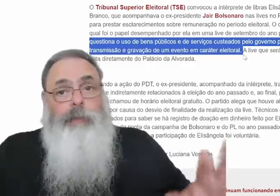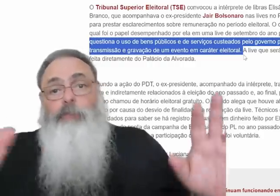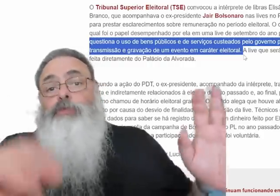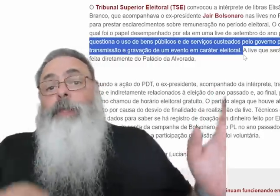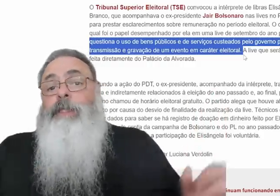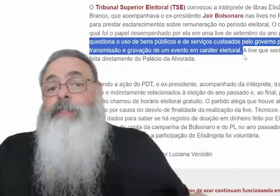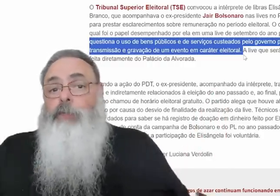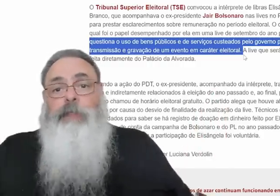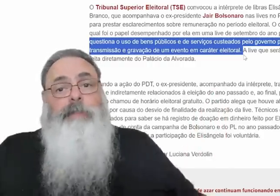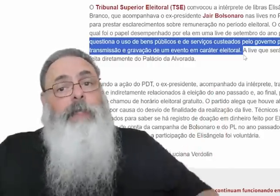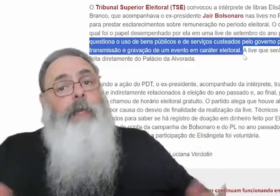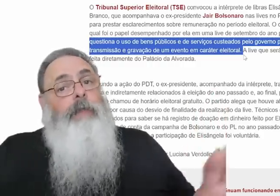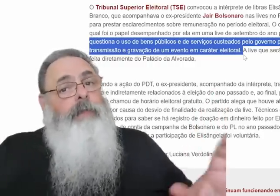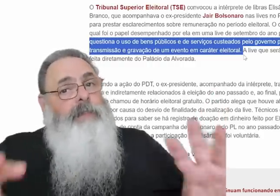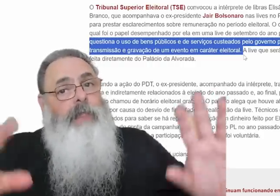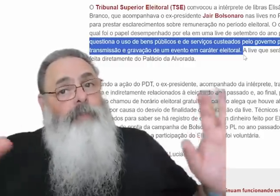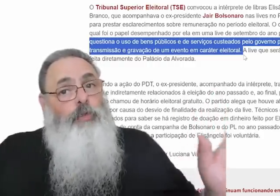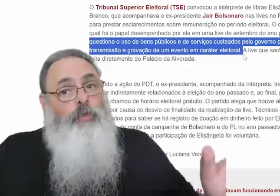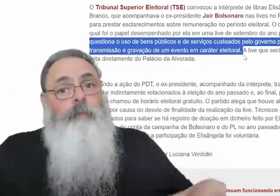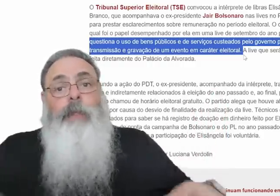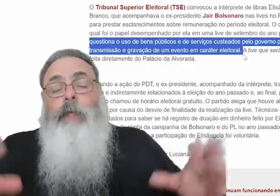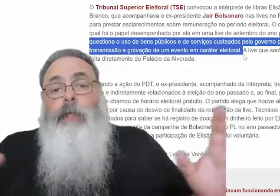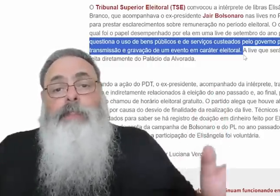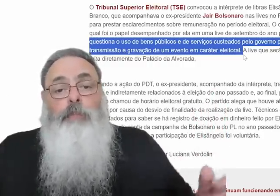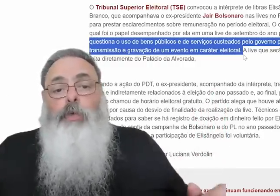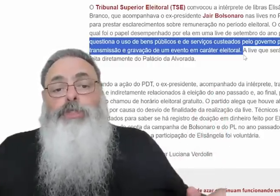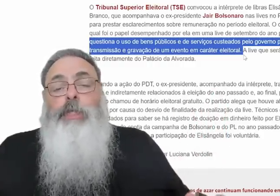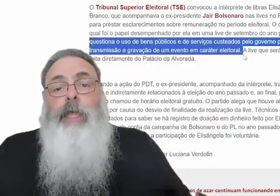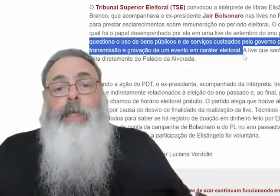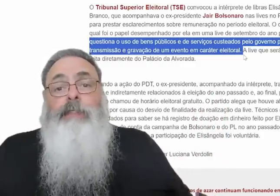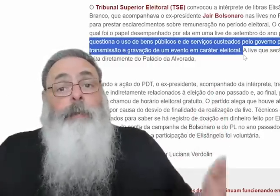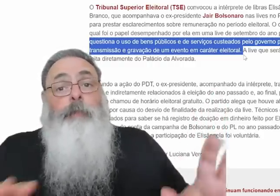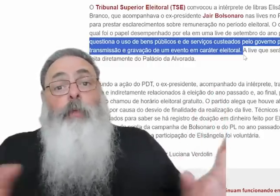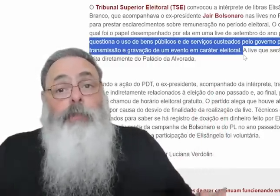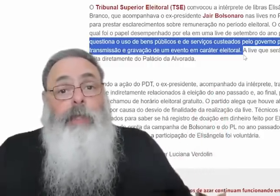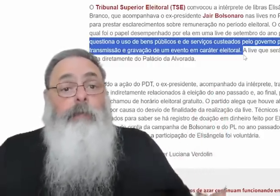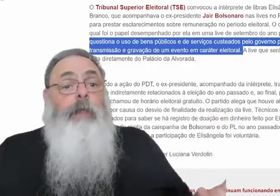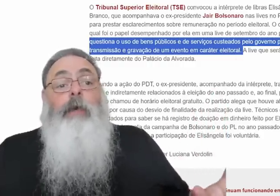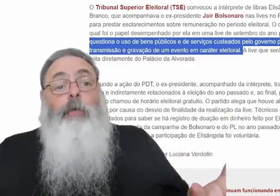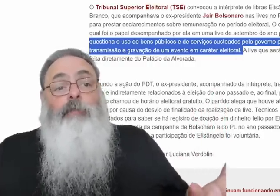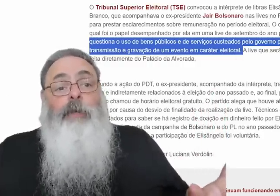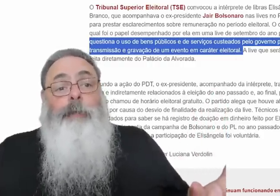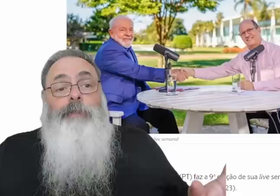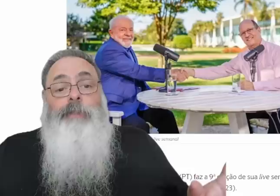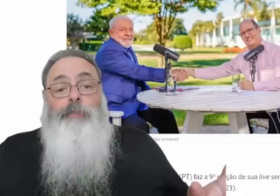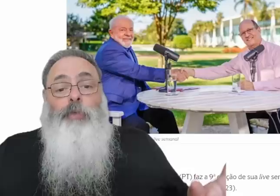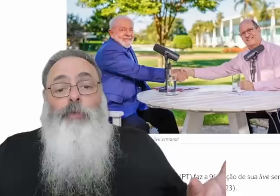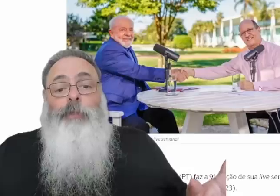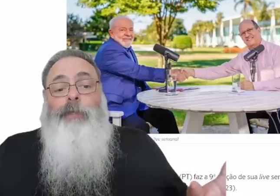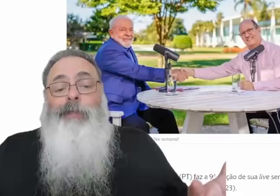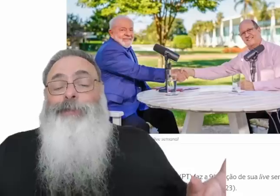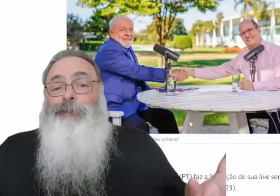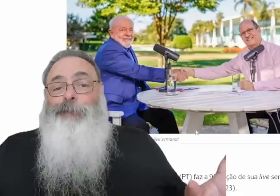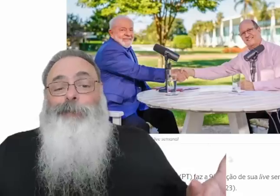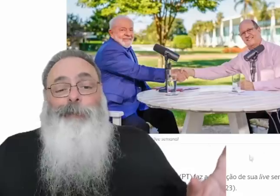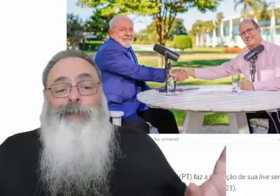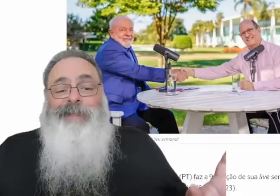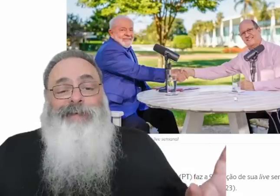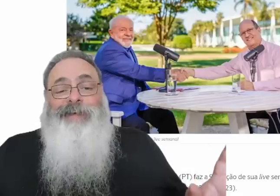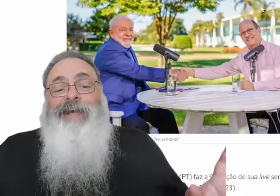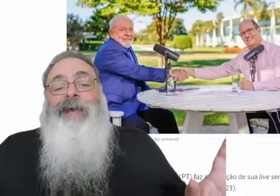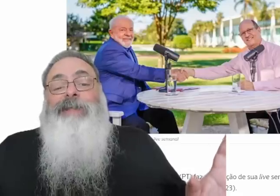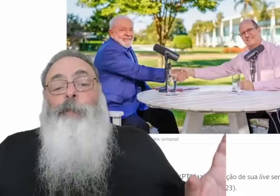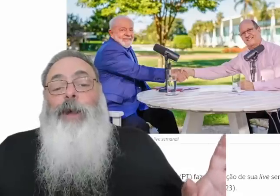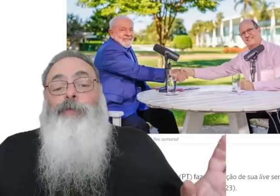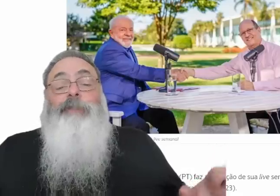Planalto pra não desobedecer o TSE. O TSE inventou esse monte de regras aqui pro Bolsonaro. Como eu falei pra vocês, pro Lula? Olha só o